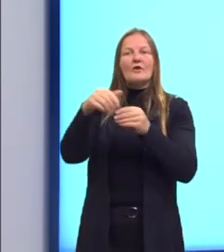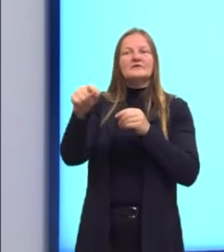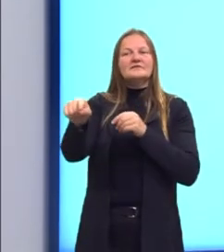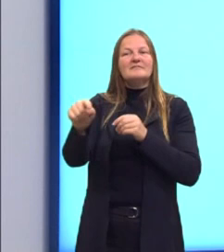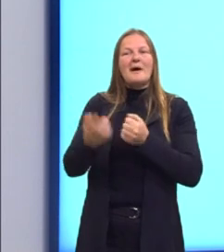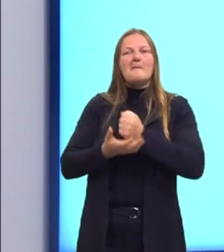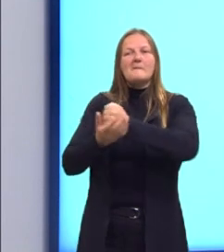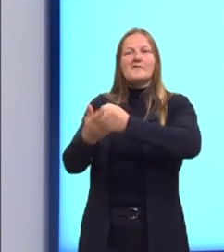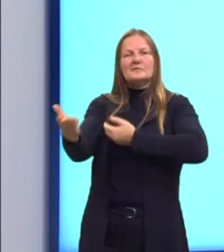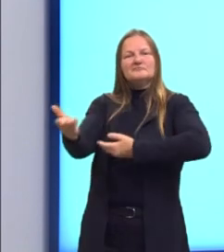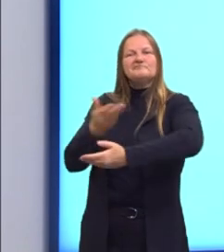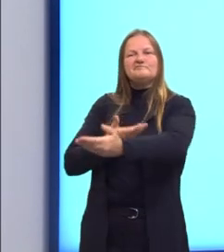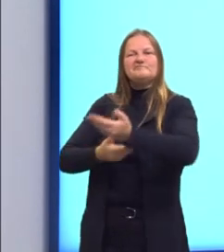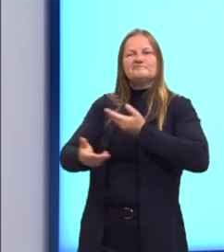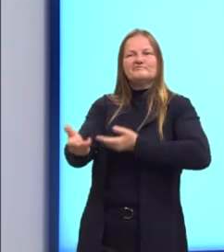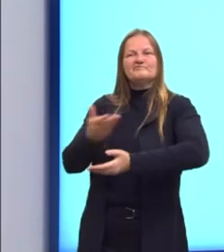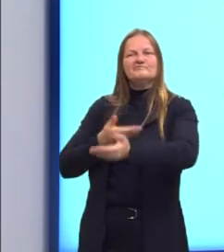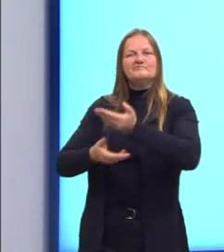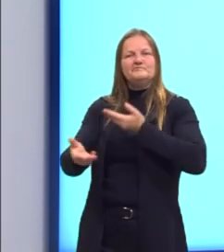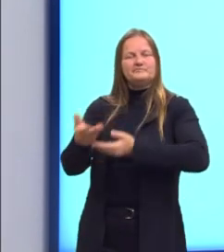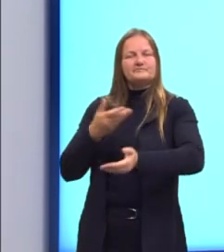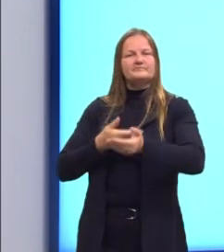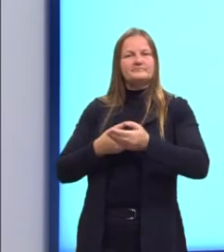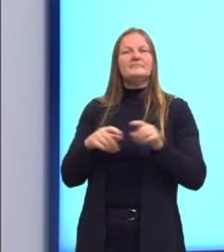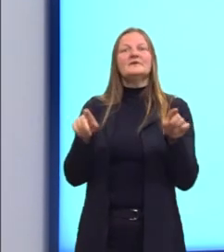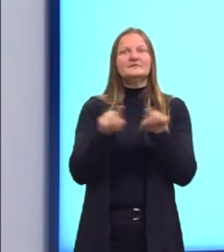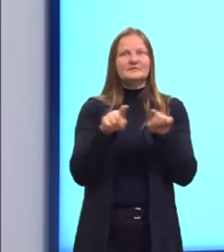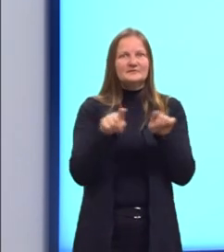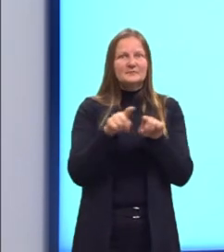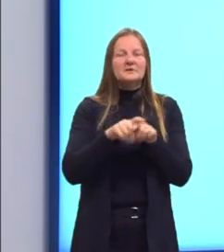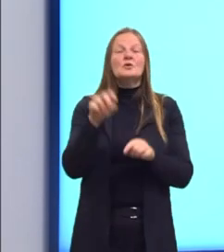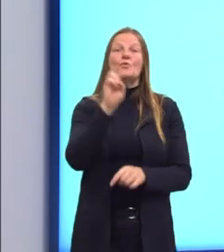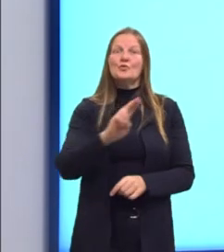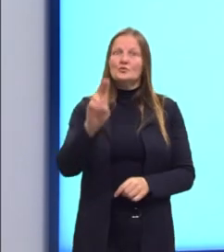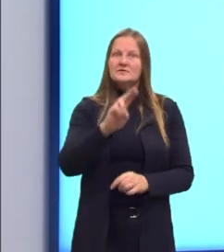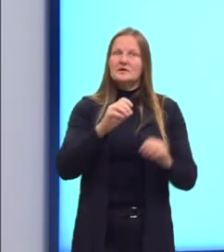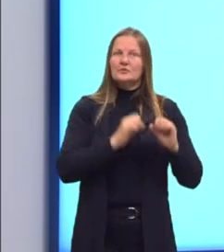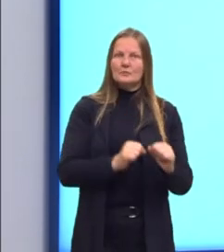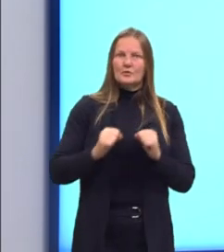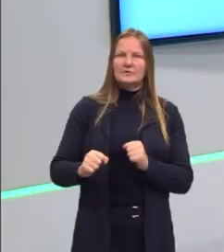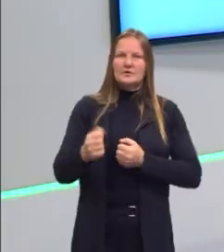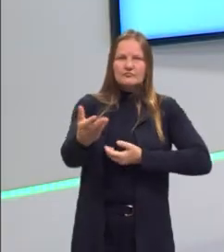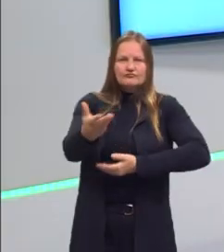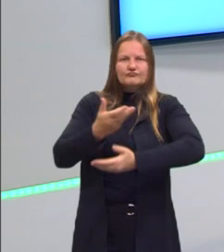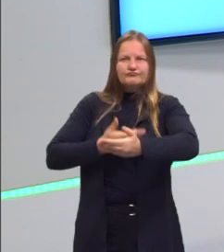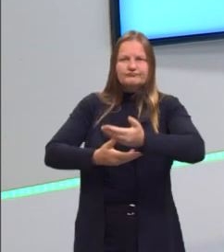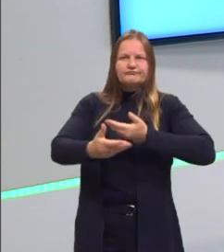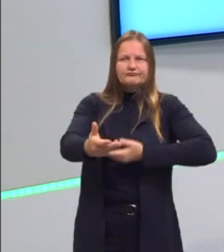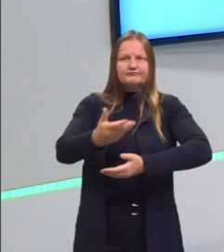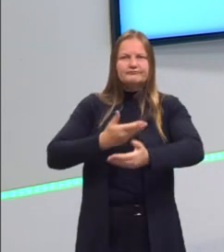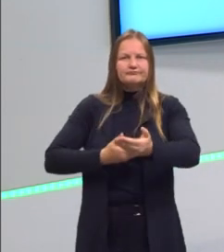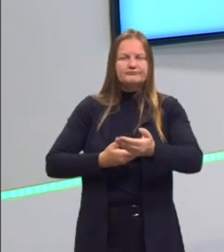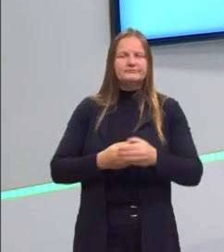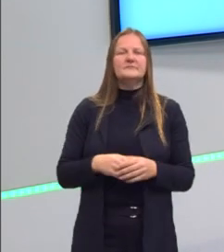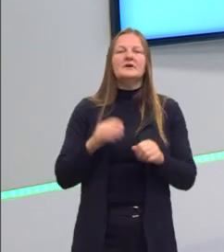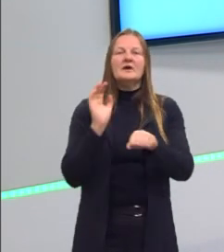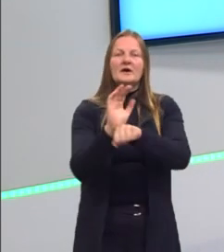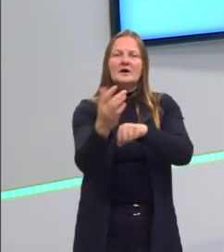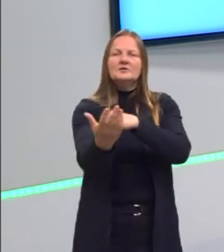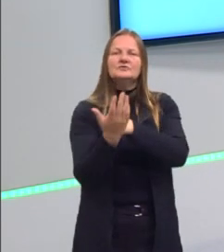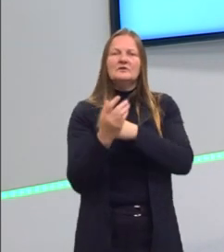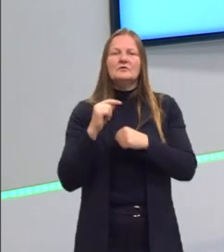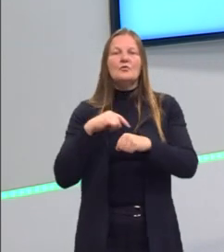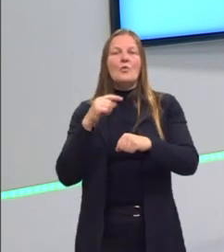você cedesse favores para ele. E favores, inclusive, usando esse teu cargo público. Então, você ia ajudar o